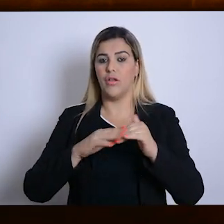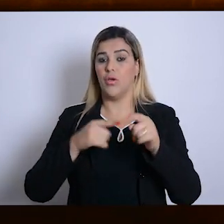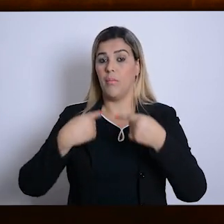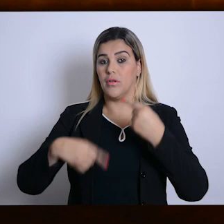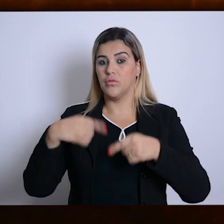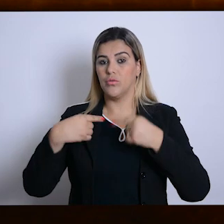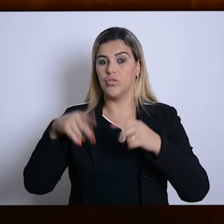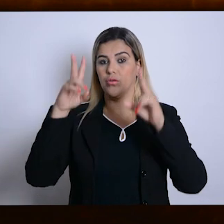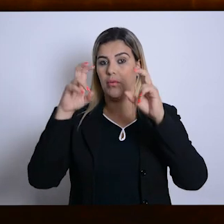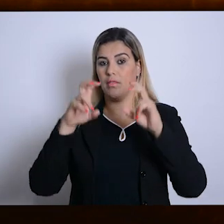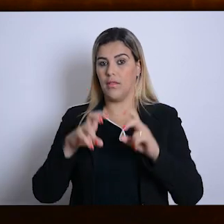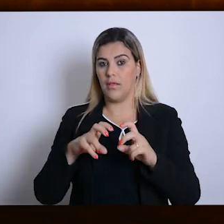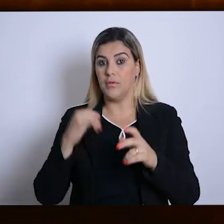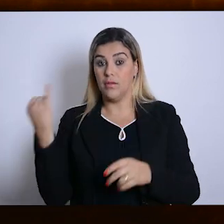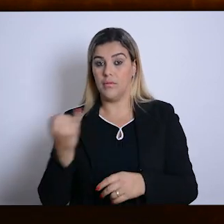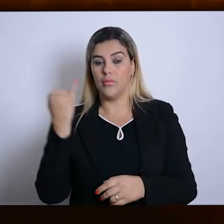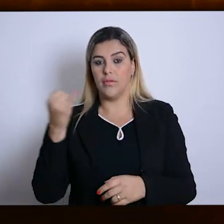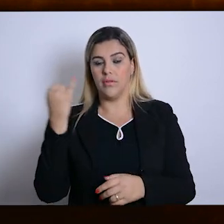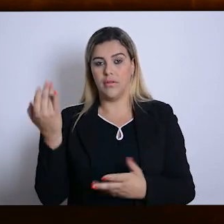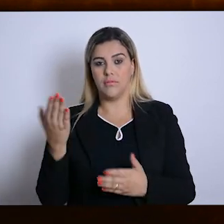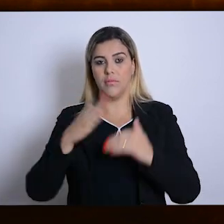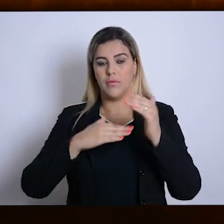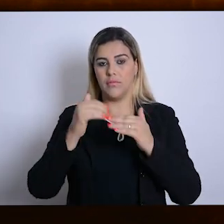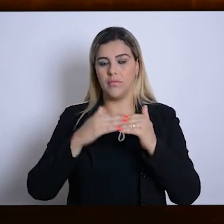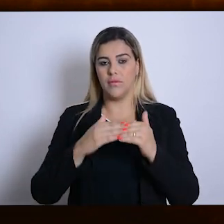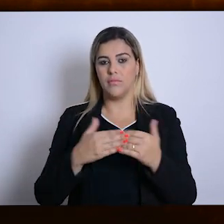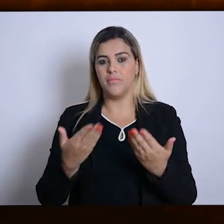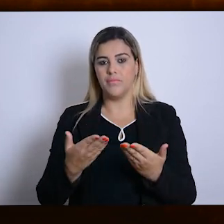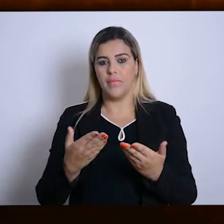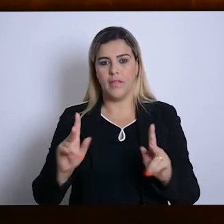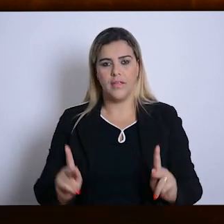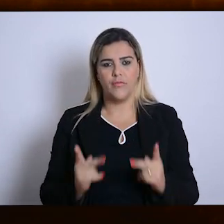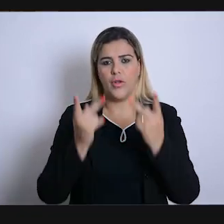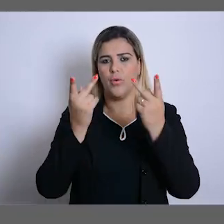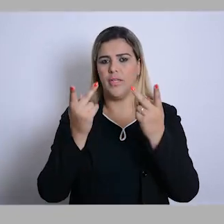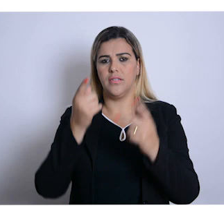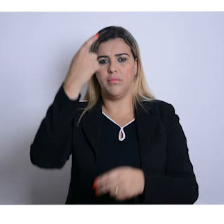são relevantes para a profissão. E isso, é claro, que é engrandecedor para a pessoa.